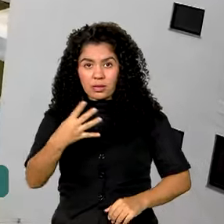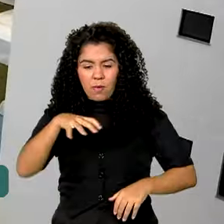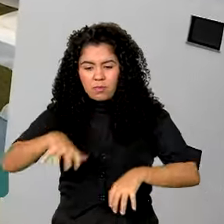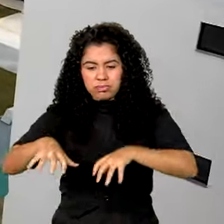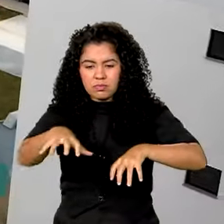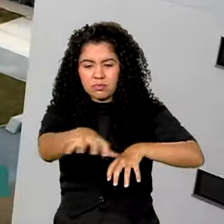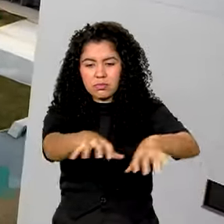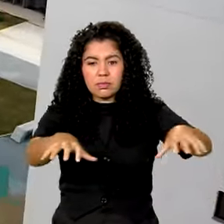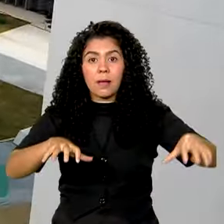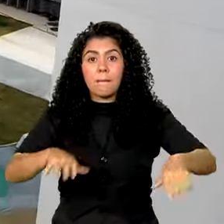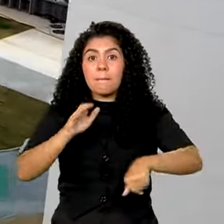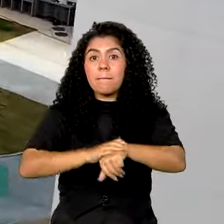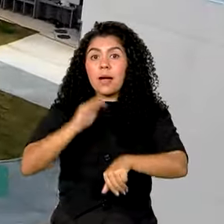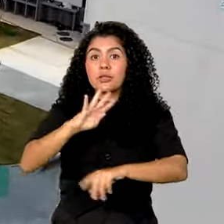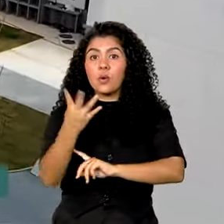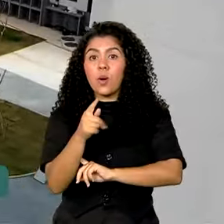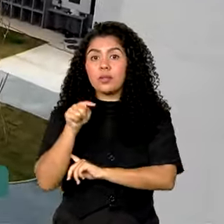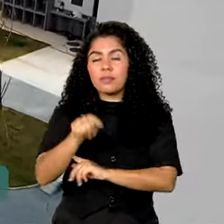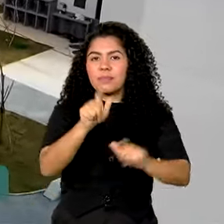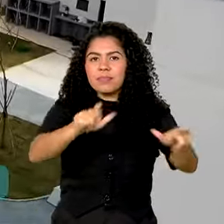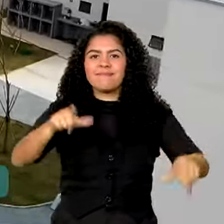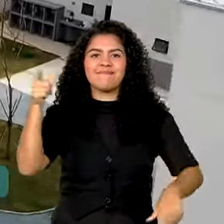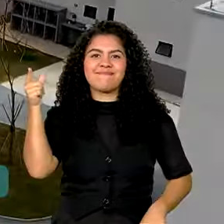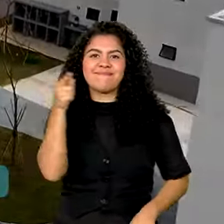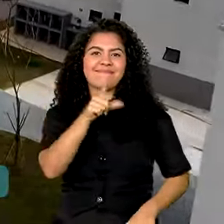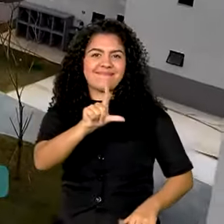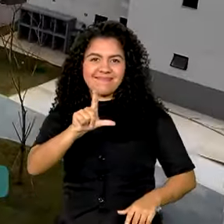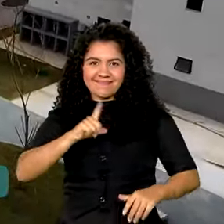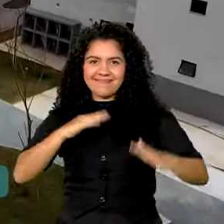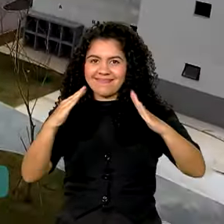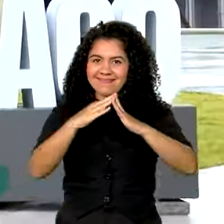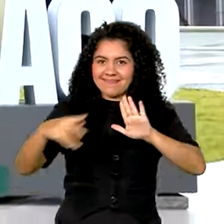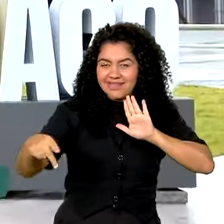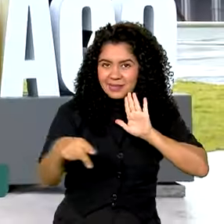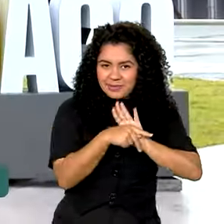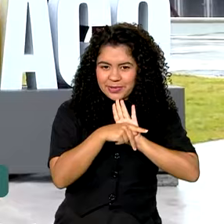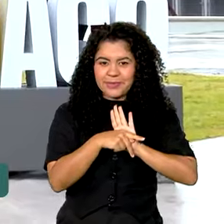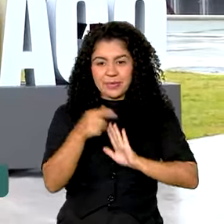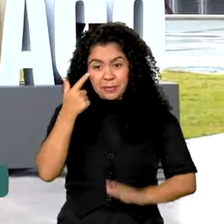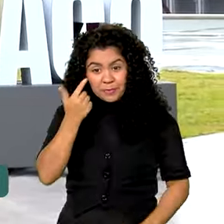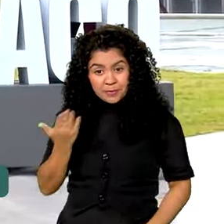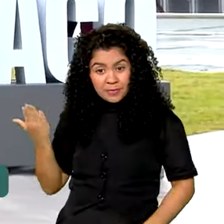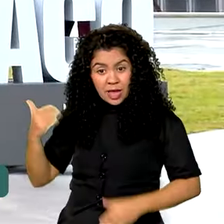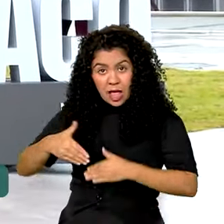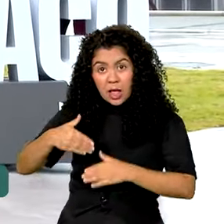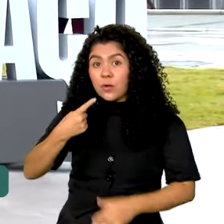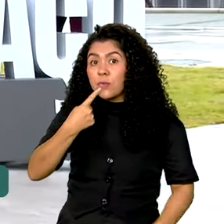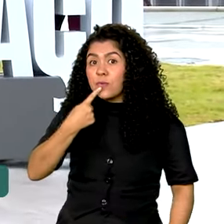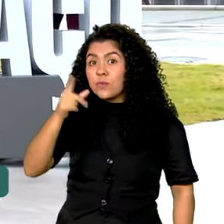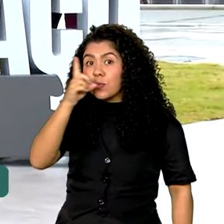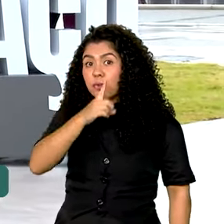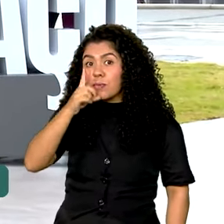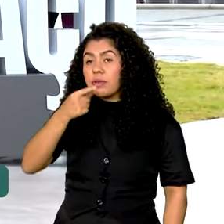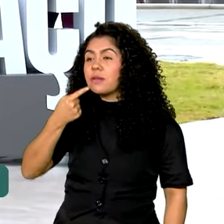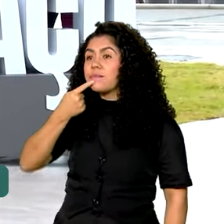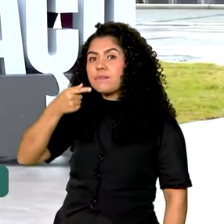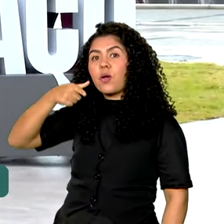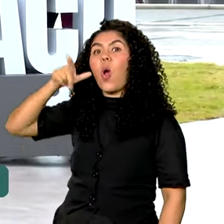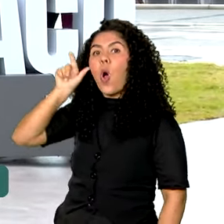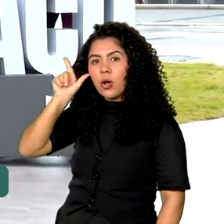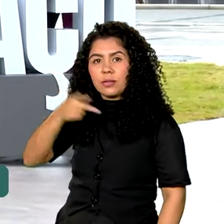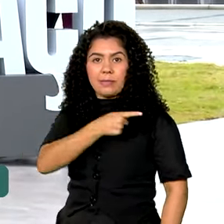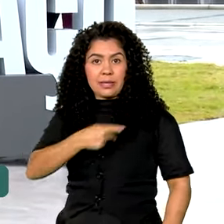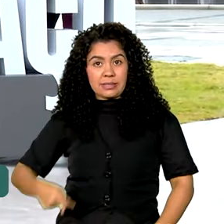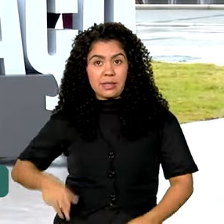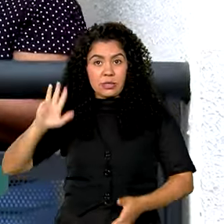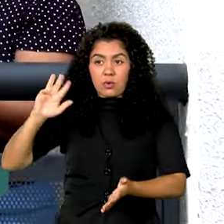mil pessoas devem ser beneficiadas com a casa própria. Neste domingo, com a presença do presidente